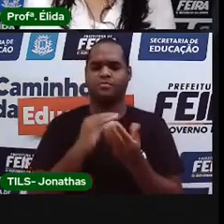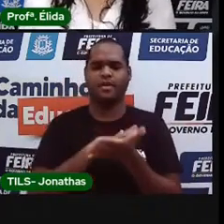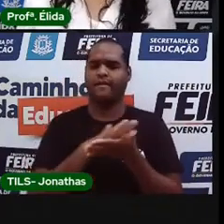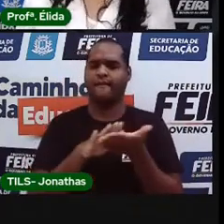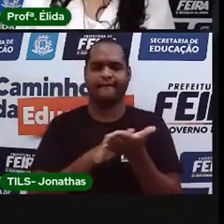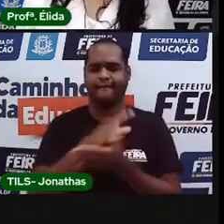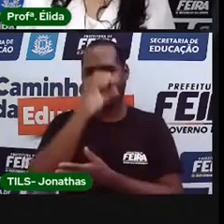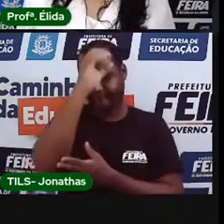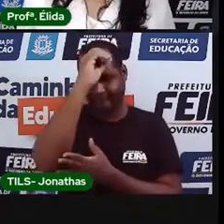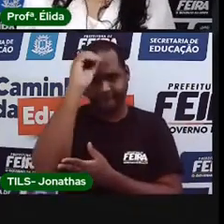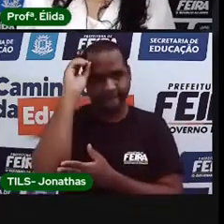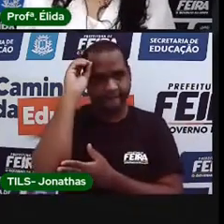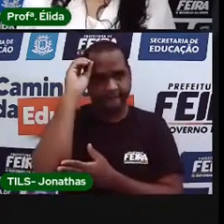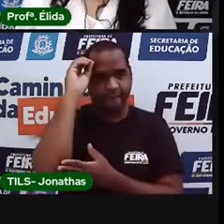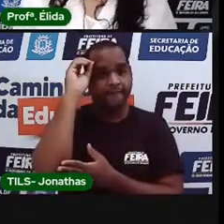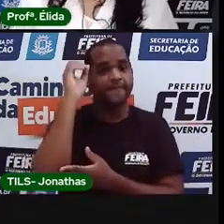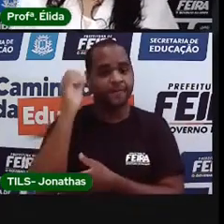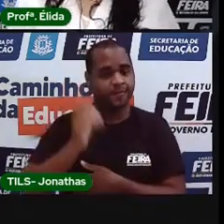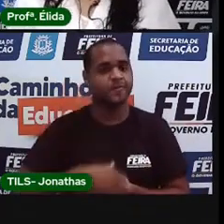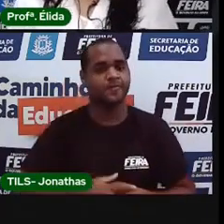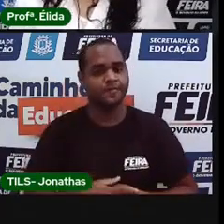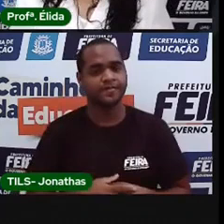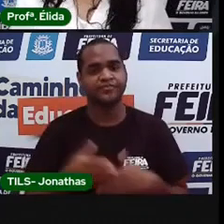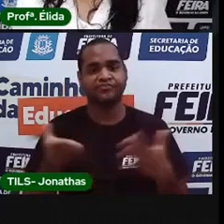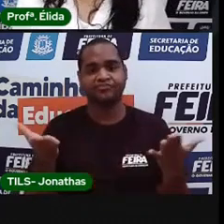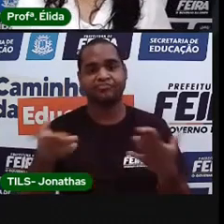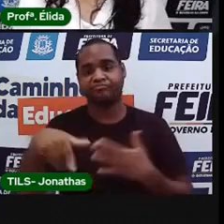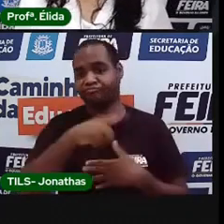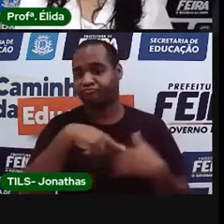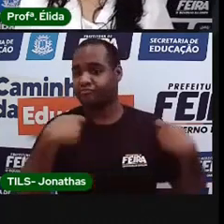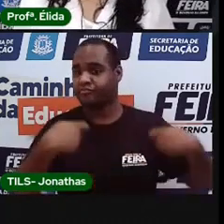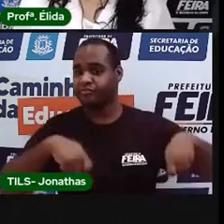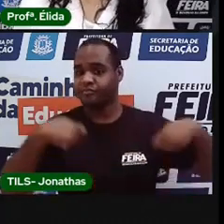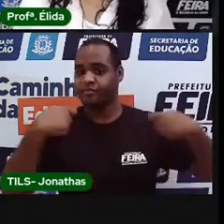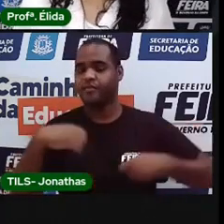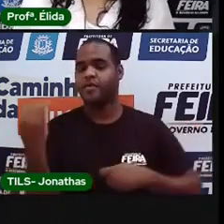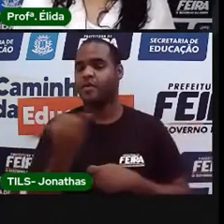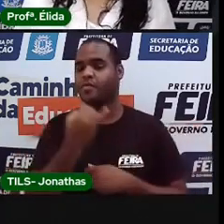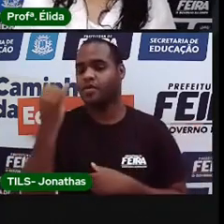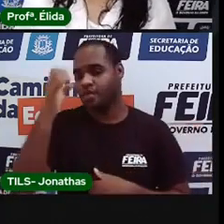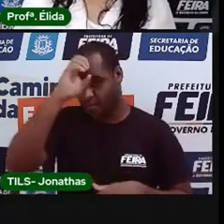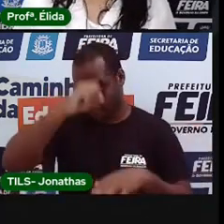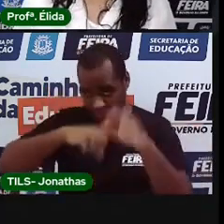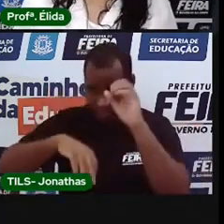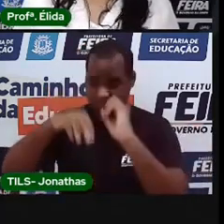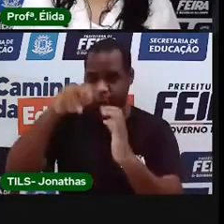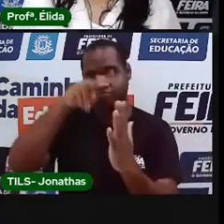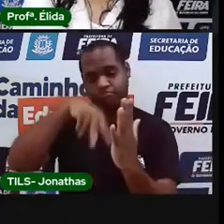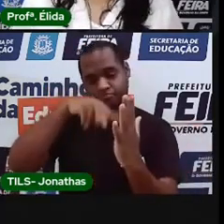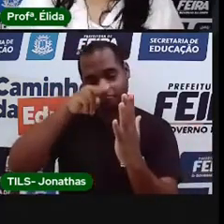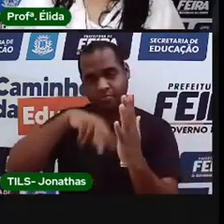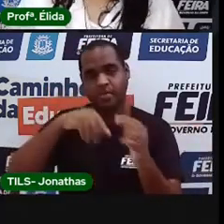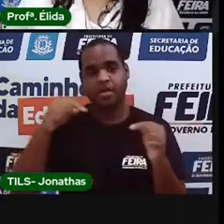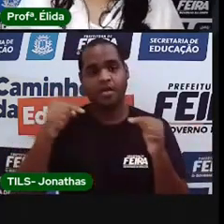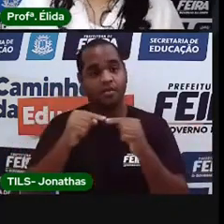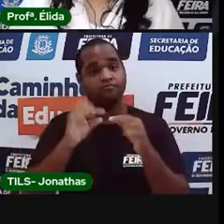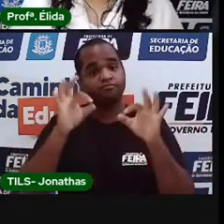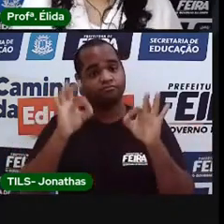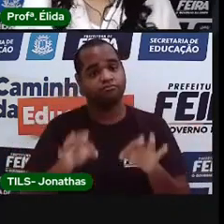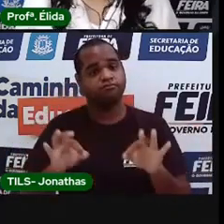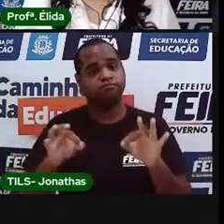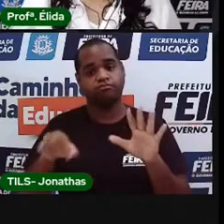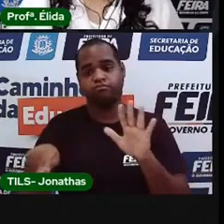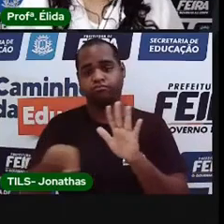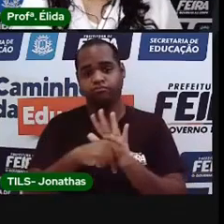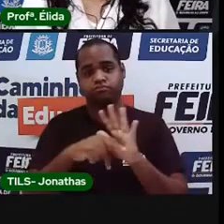Então, nós precisamos aprender a ler, para a gente poder fazer parte desse